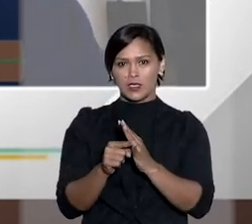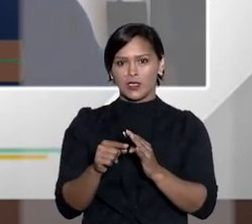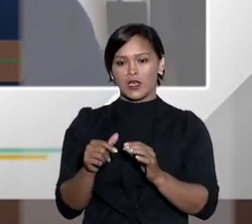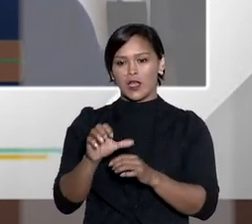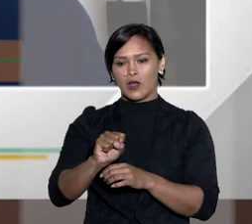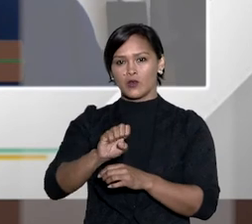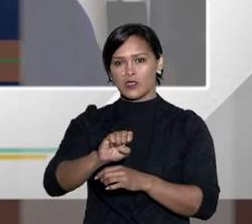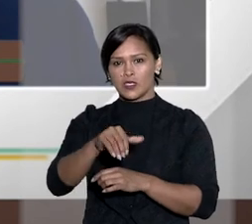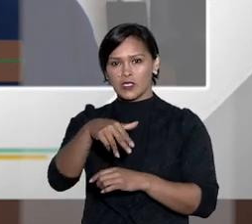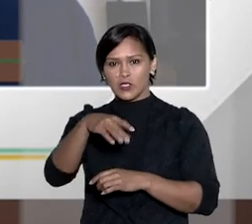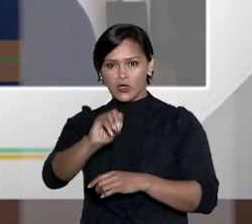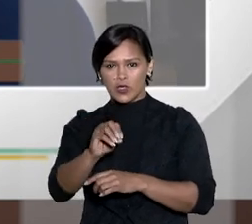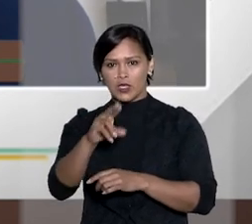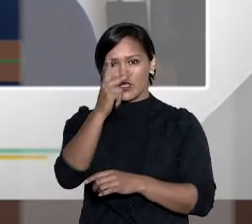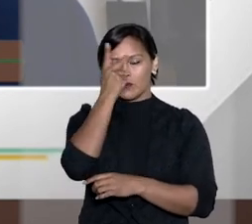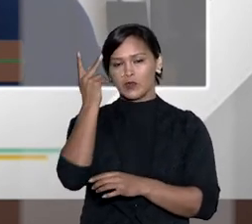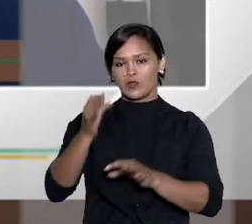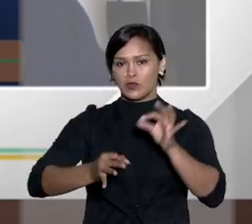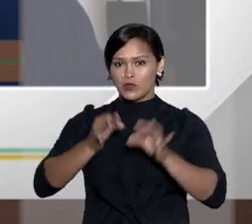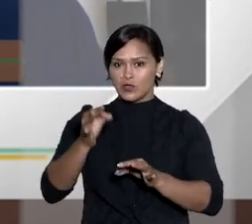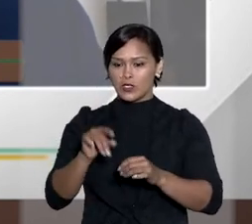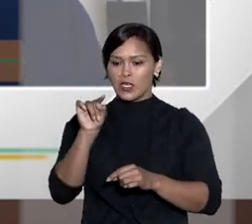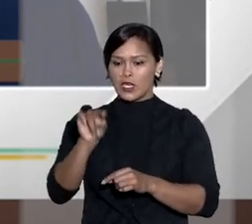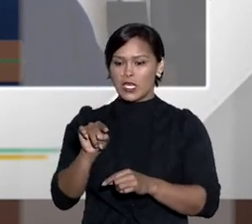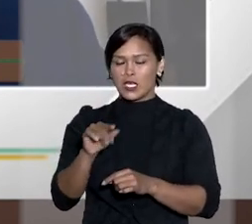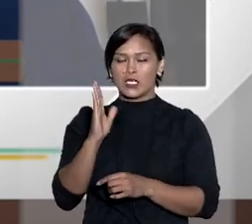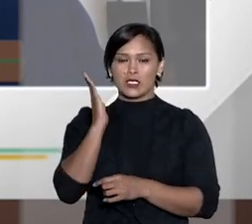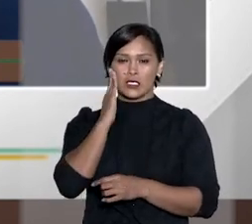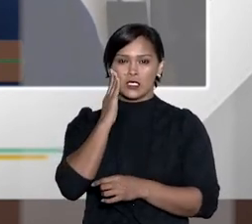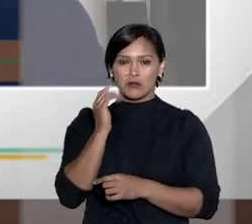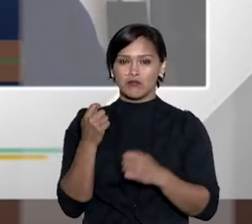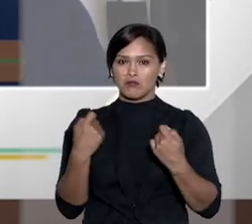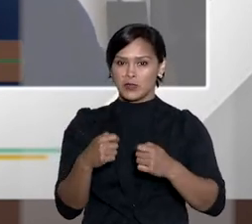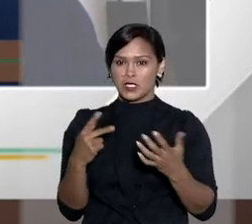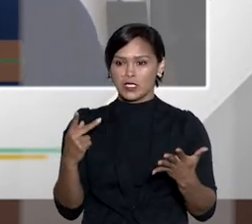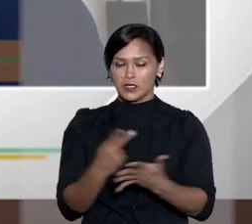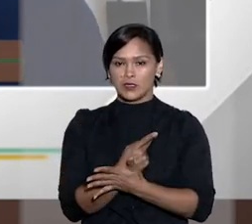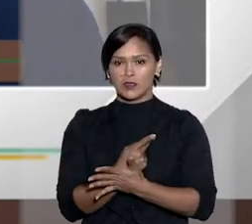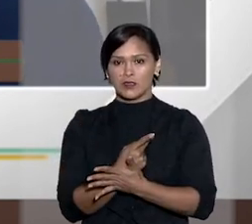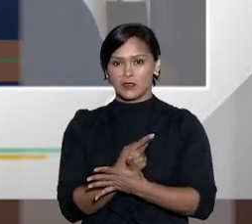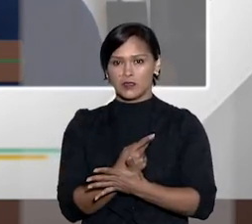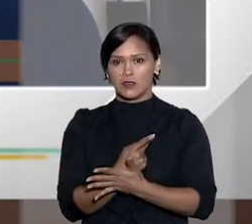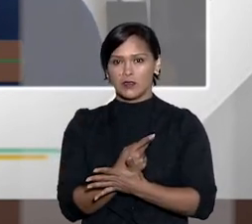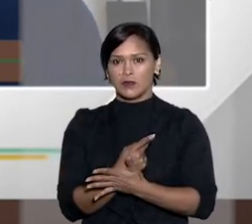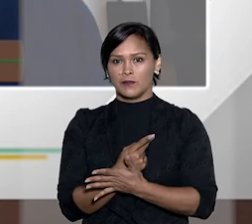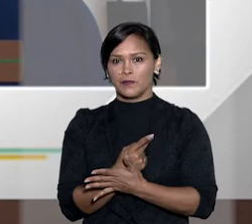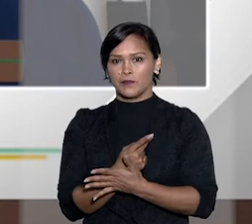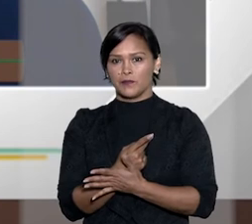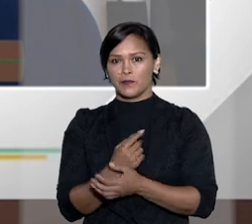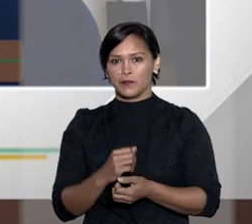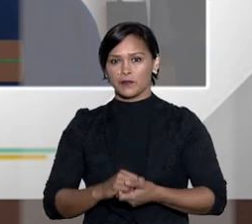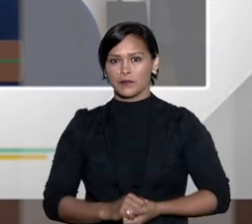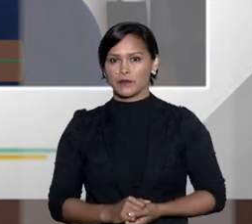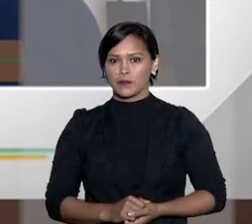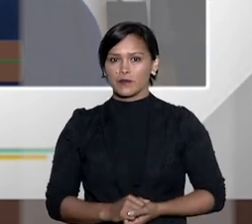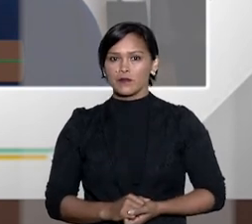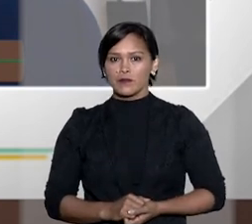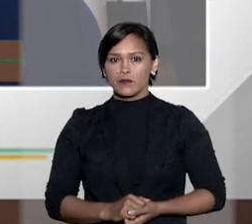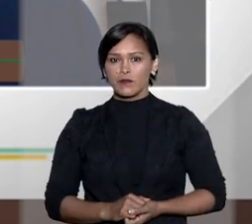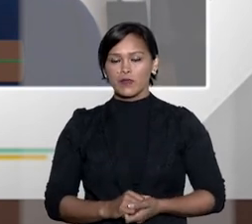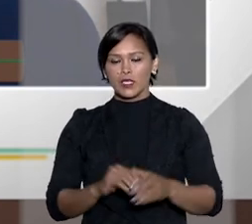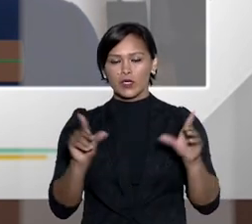com relação a essa questão referente ao seccionário de direitos de pessoas jurídicas essa interpretação deve ser